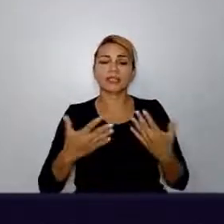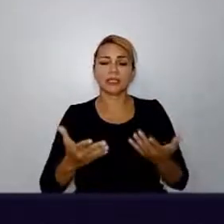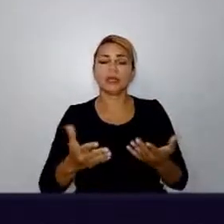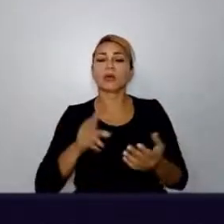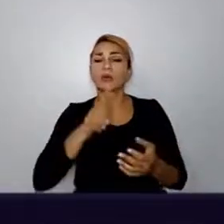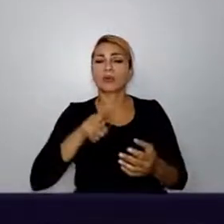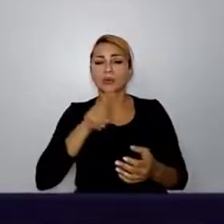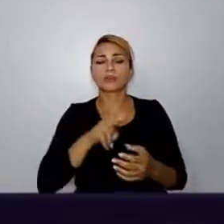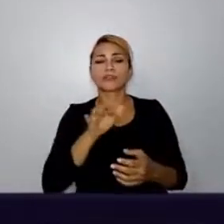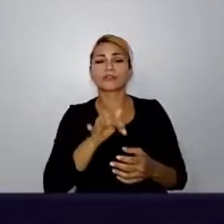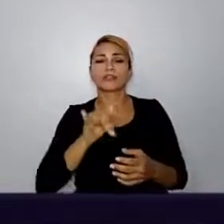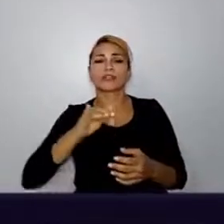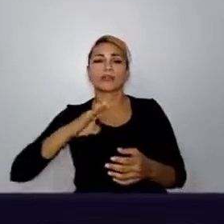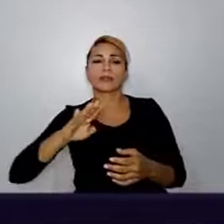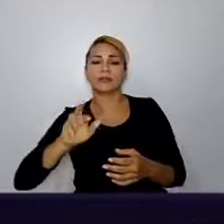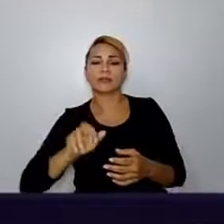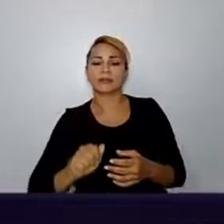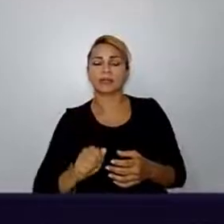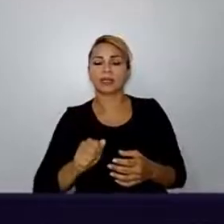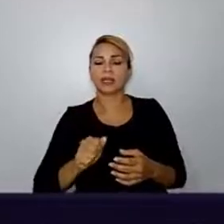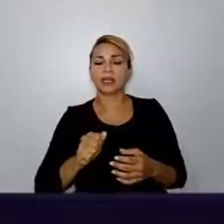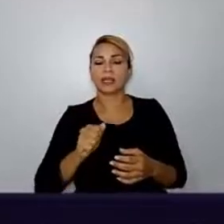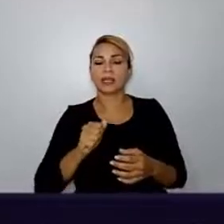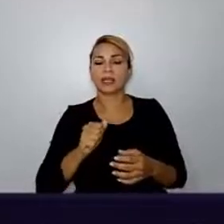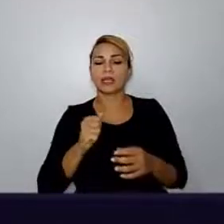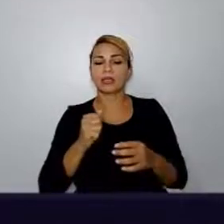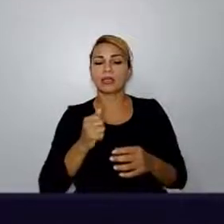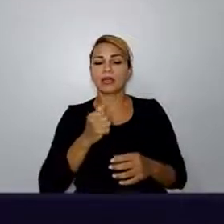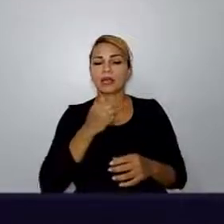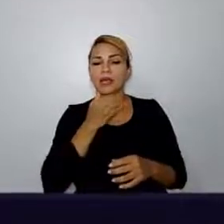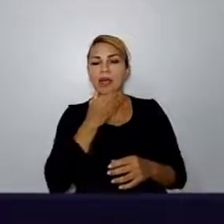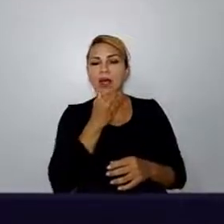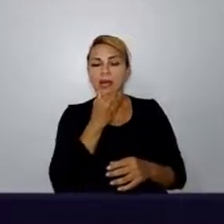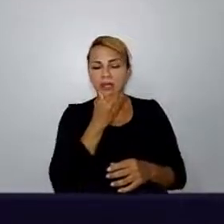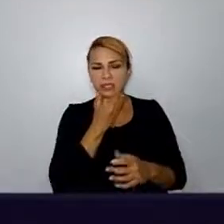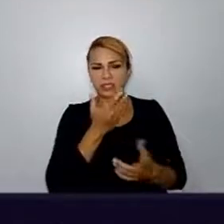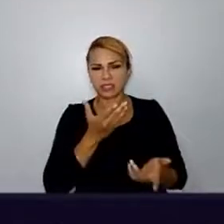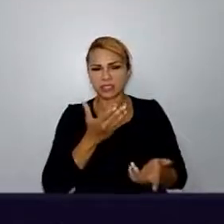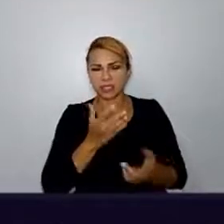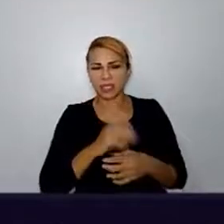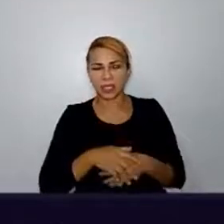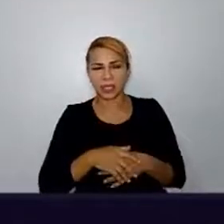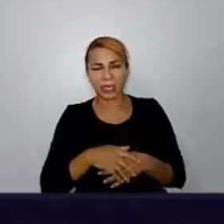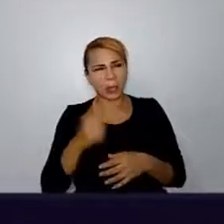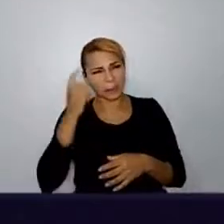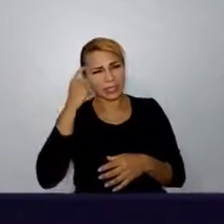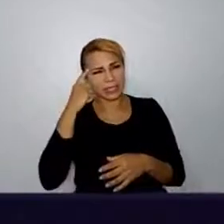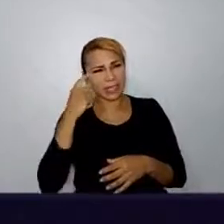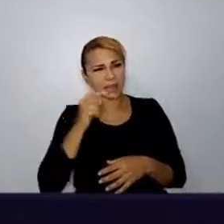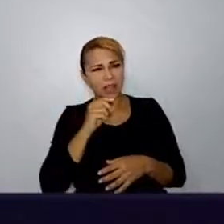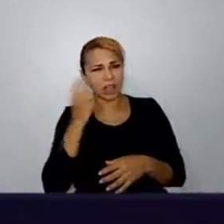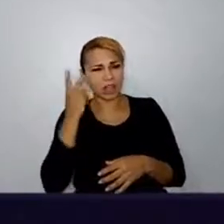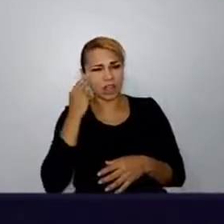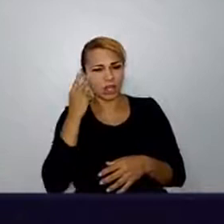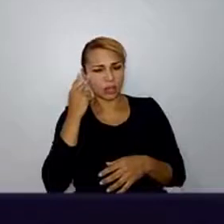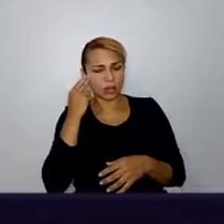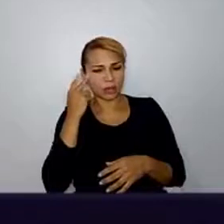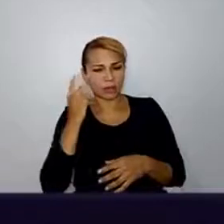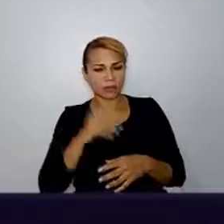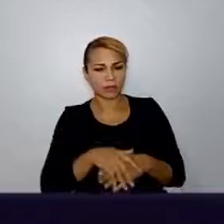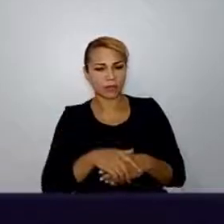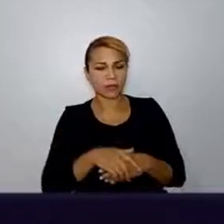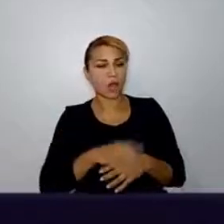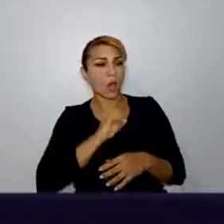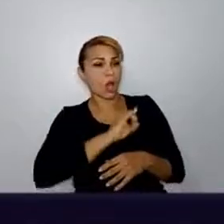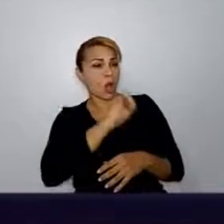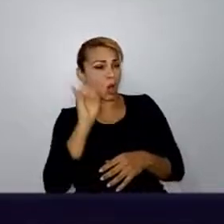Eu achava que era normal, tipo, oi, bom dia, sei lá. E aí, uma australiana falou comigo que quando eu colocava vírgula, parecia que eu estava sendo,